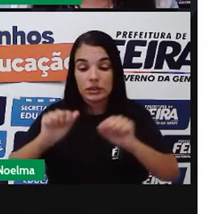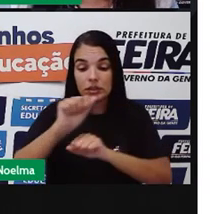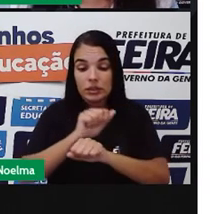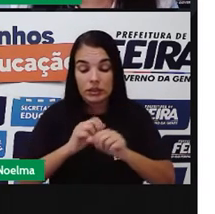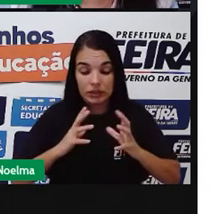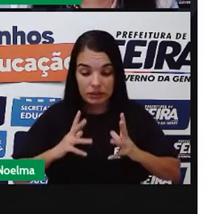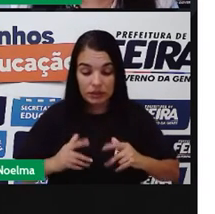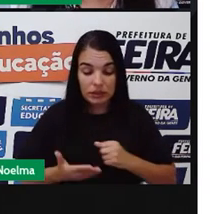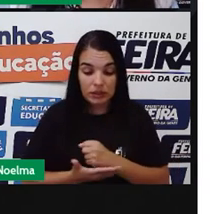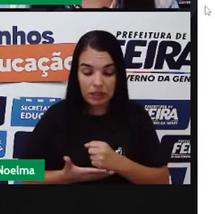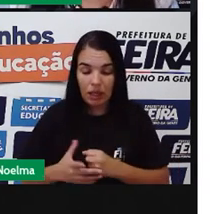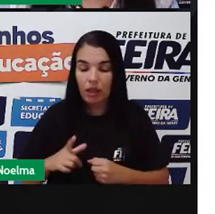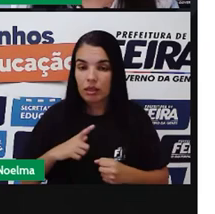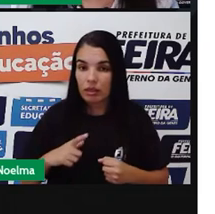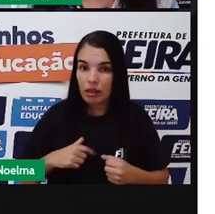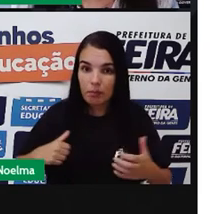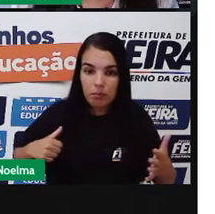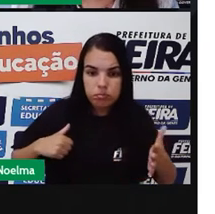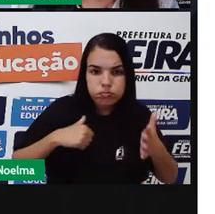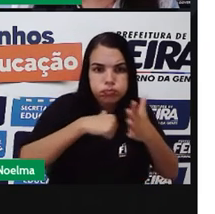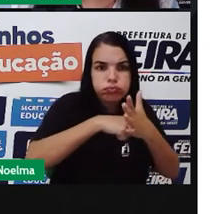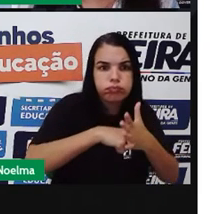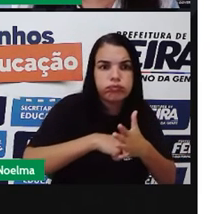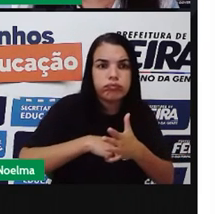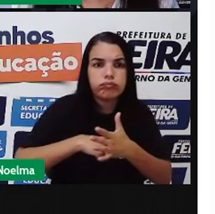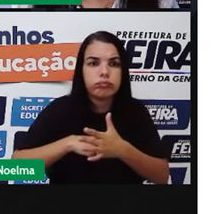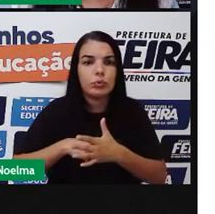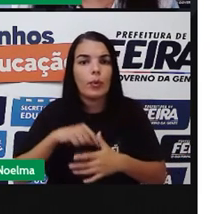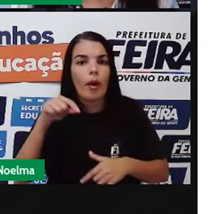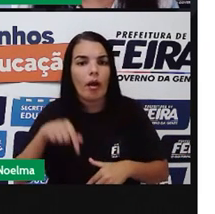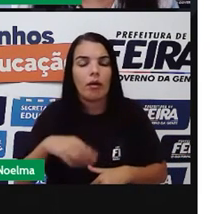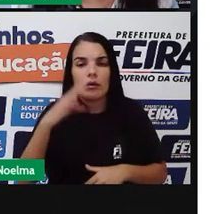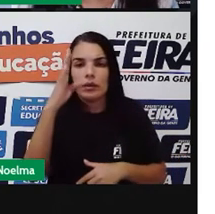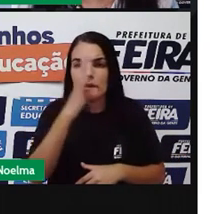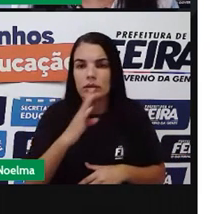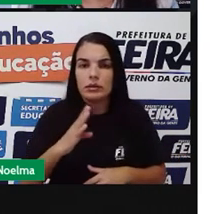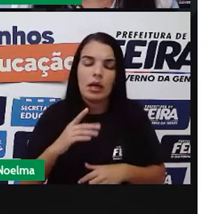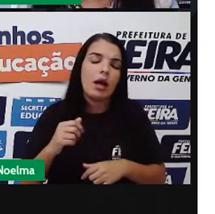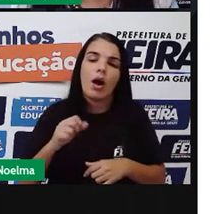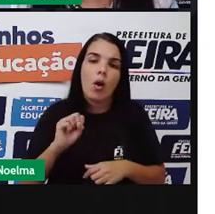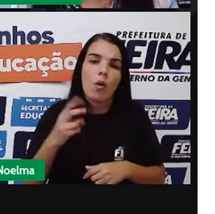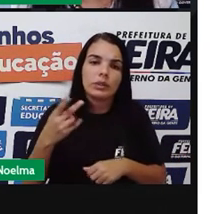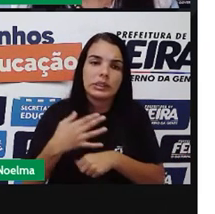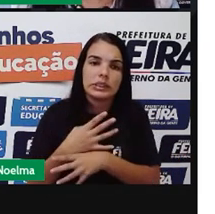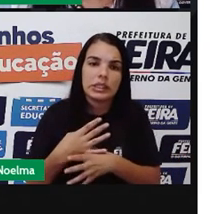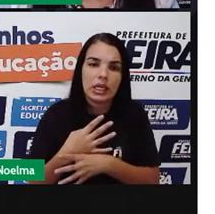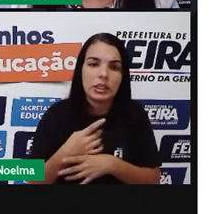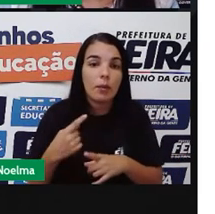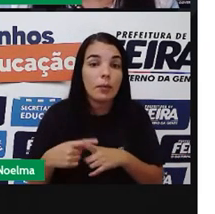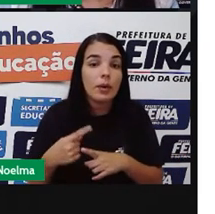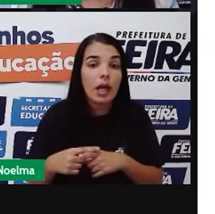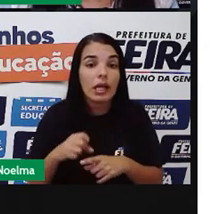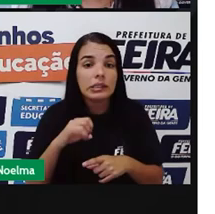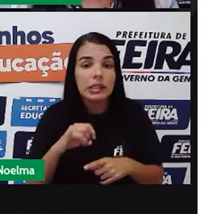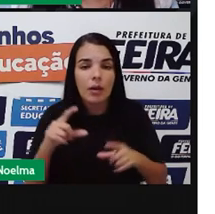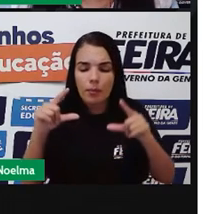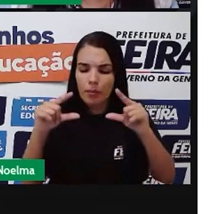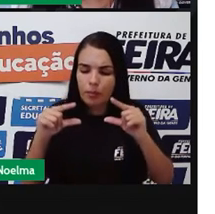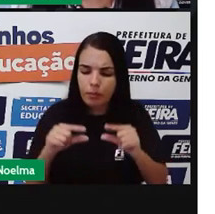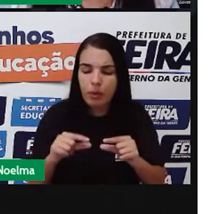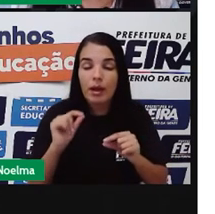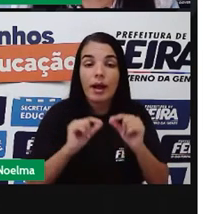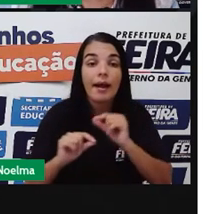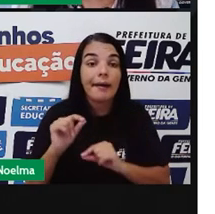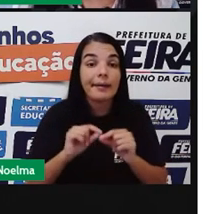econômico da região. Áreas sem saneamento apresentam menos investimentos, o que resulta em uma redução de gerações de